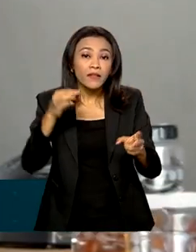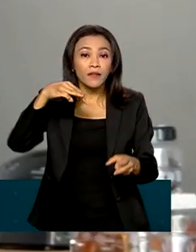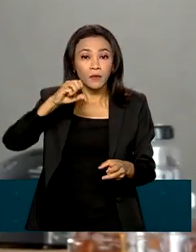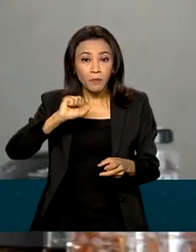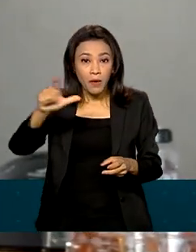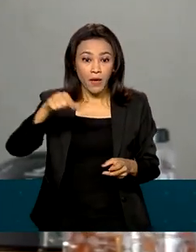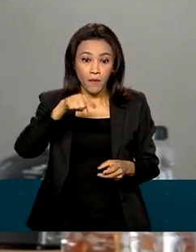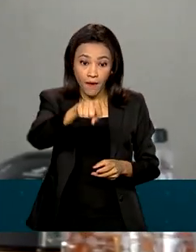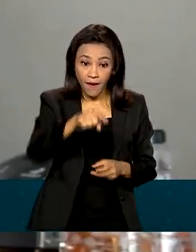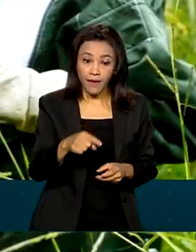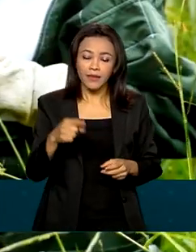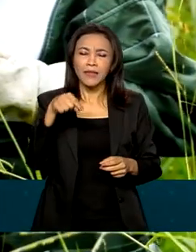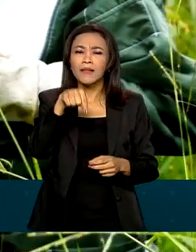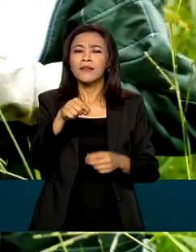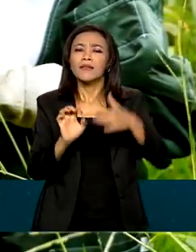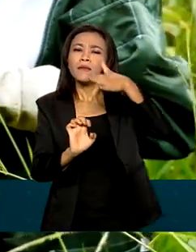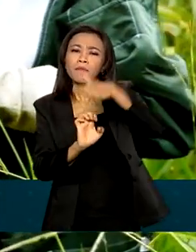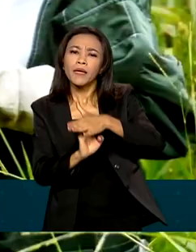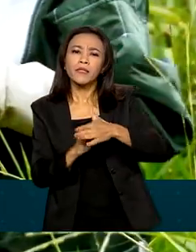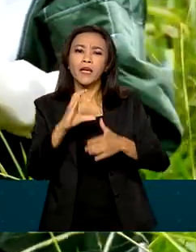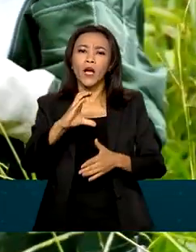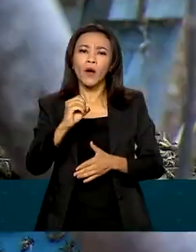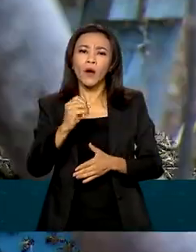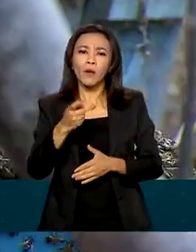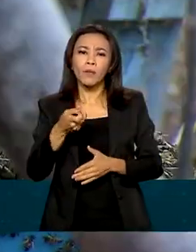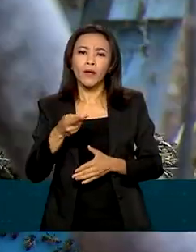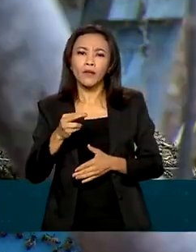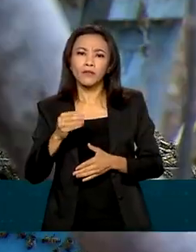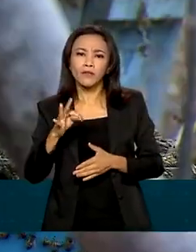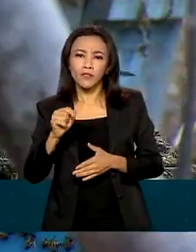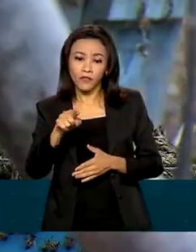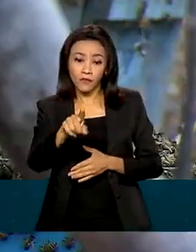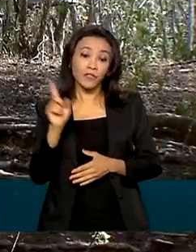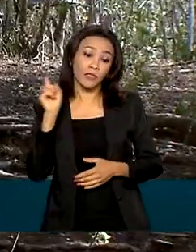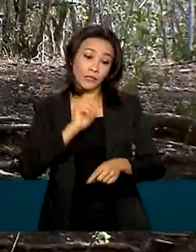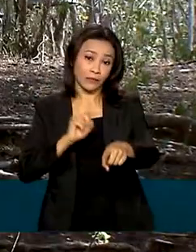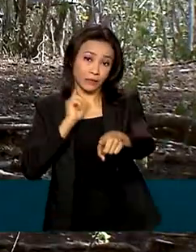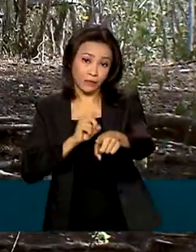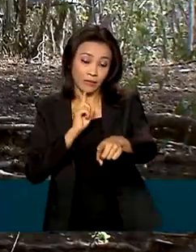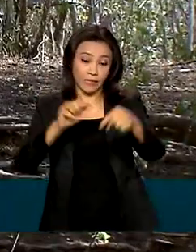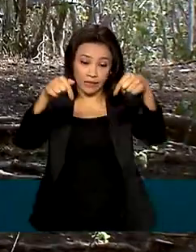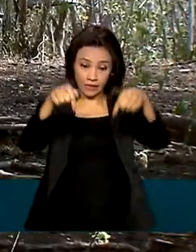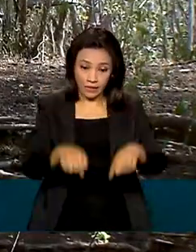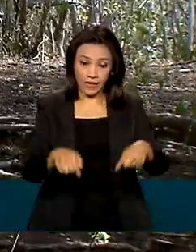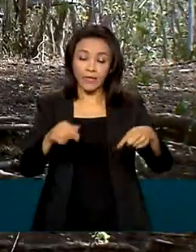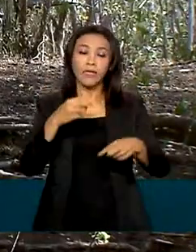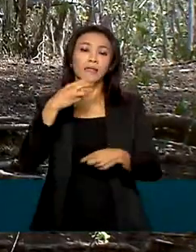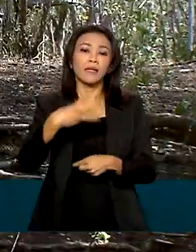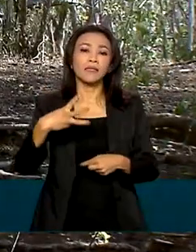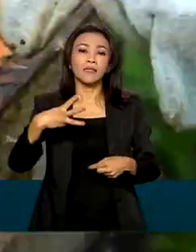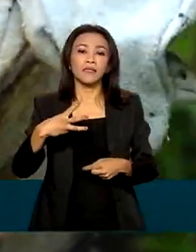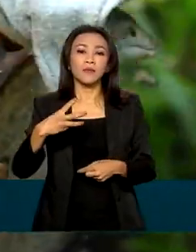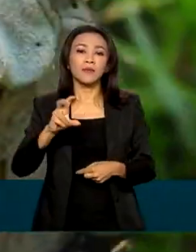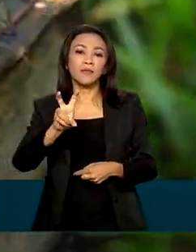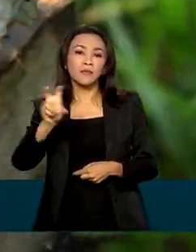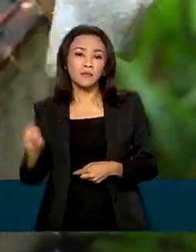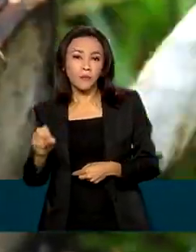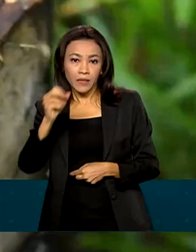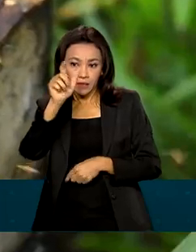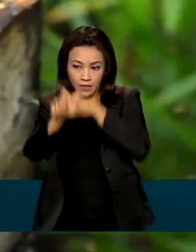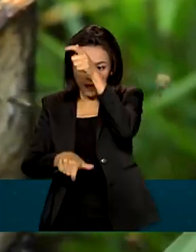desta cooperativa no norte de Minas Gerais. Por aqui, 350 apicultores